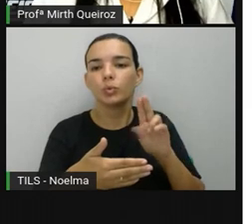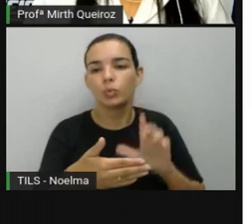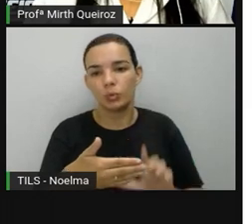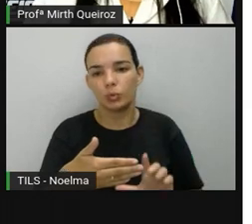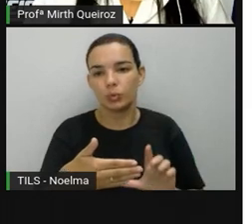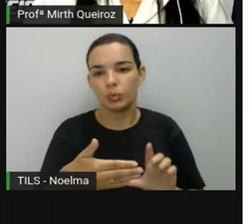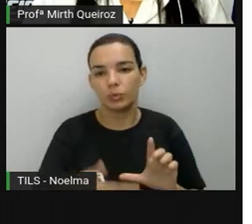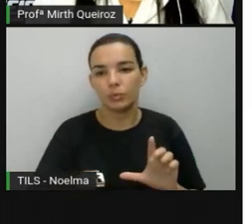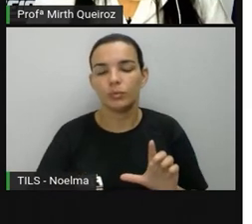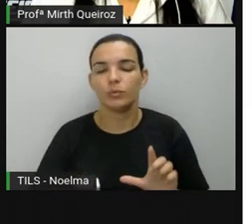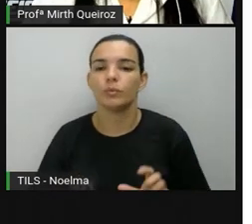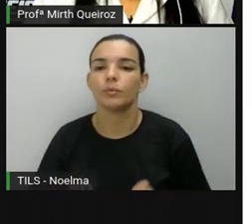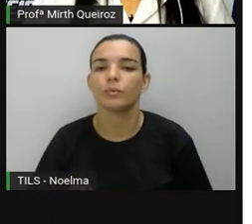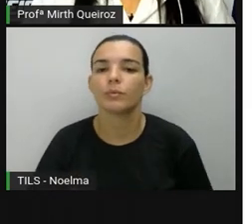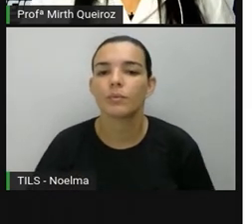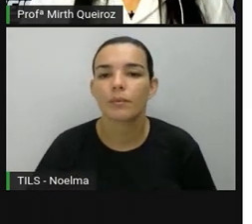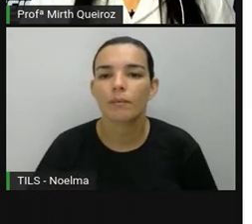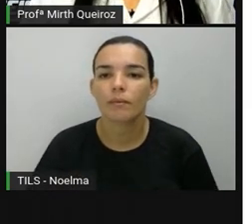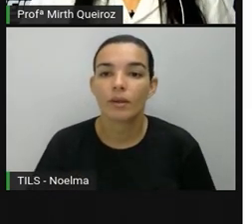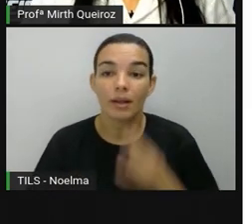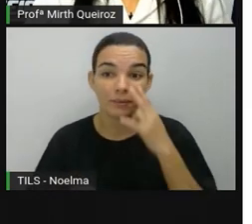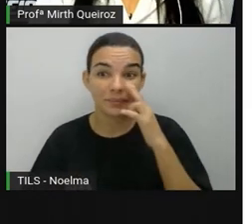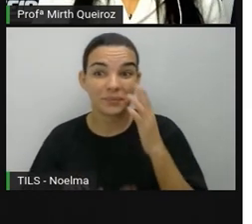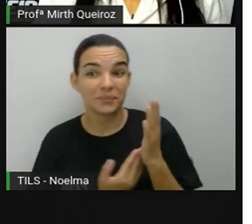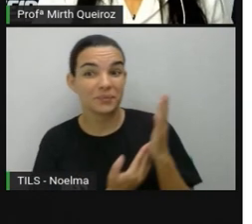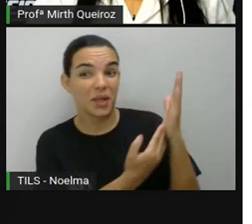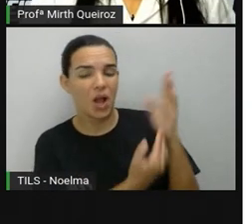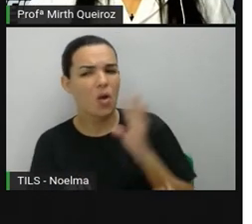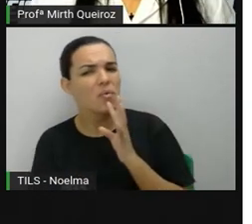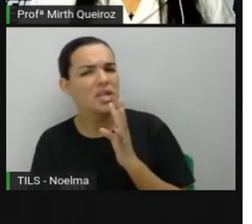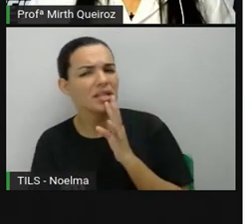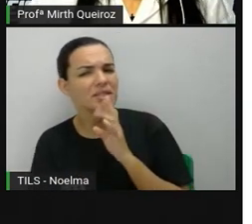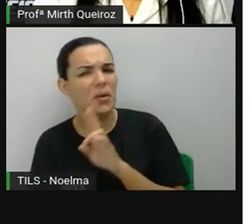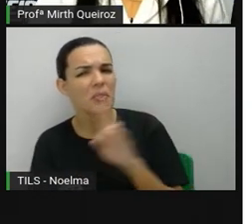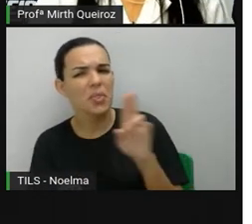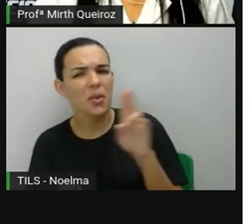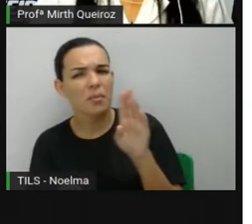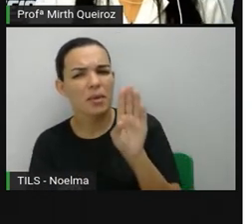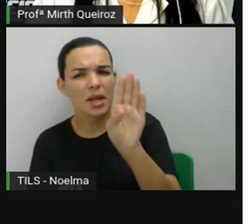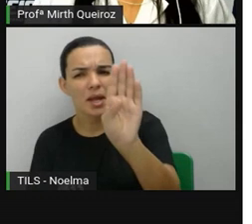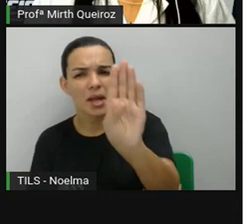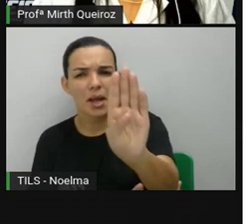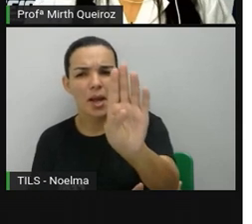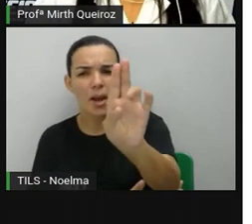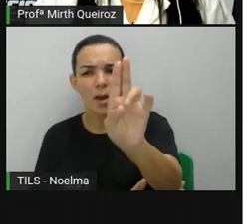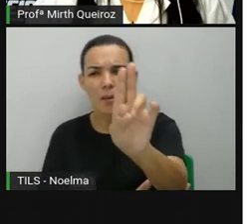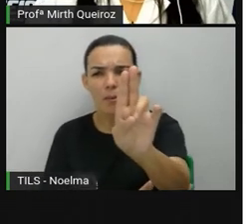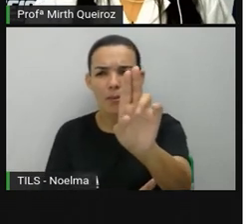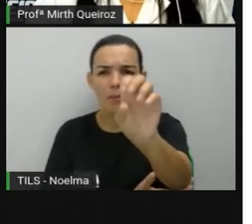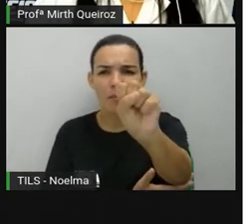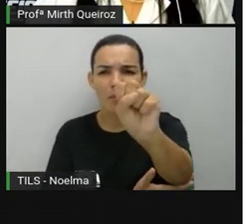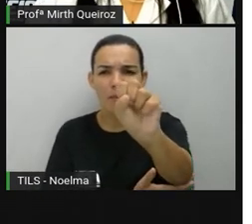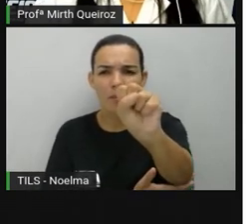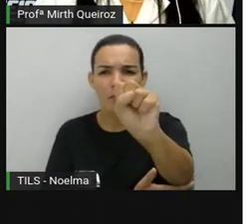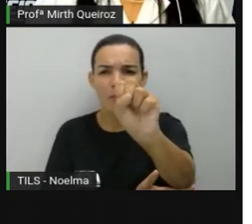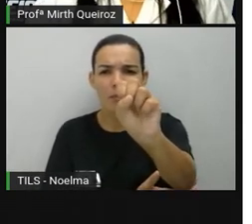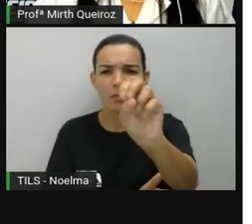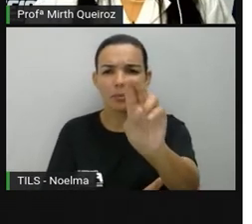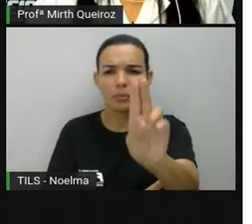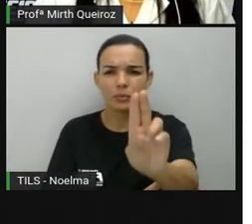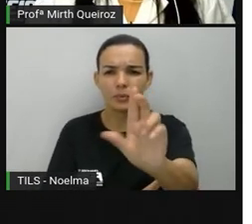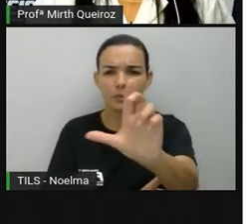aí o sul. Quem conhece esse aparelhinho aí? Esse aparelhinho, ele é